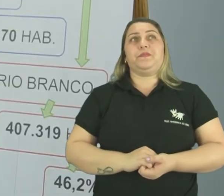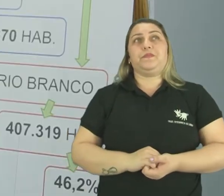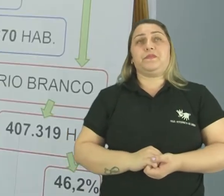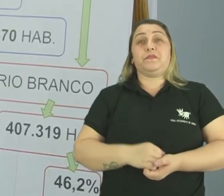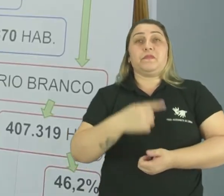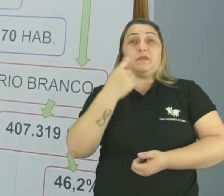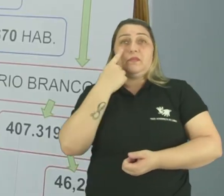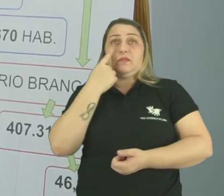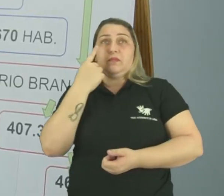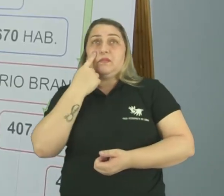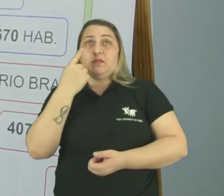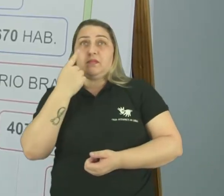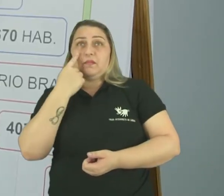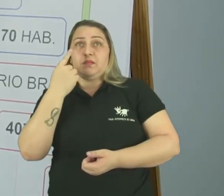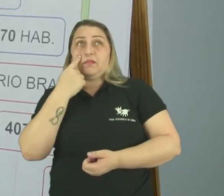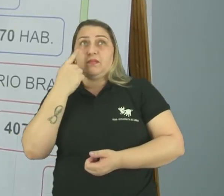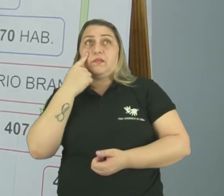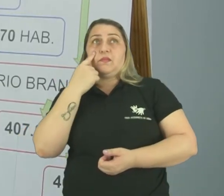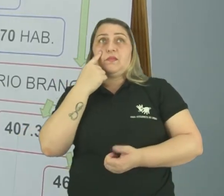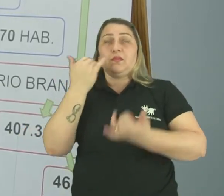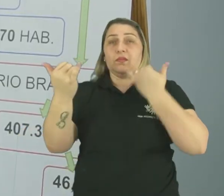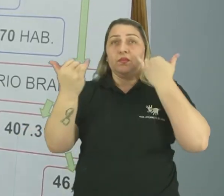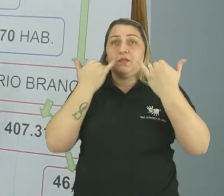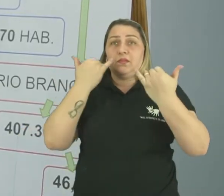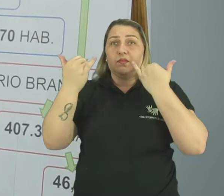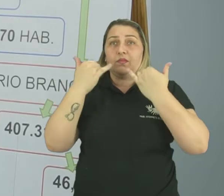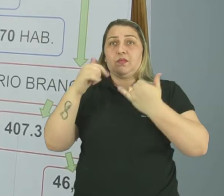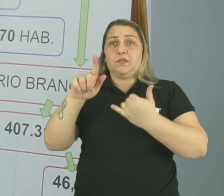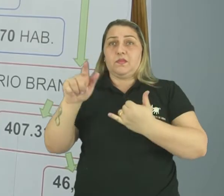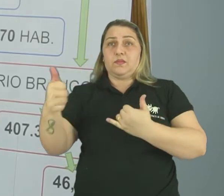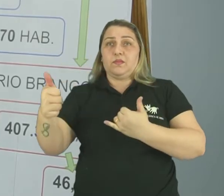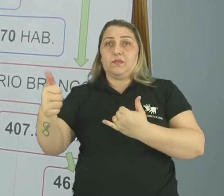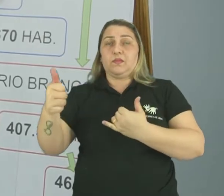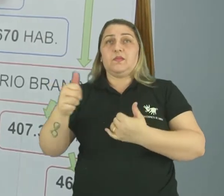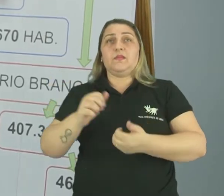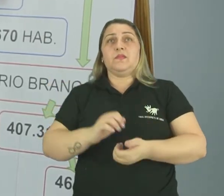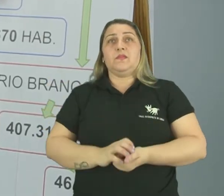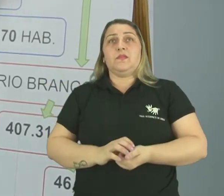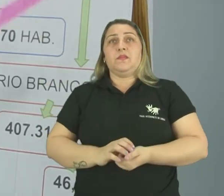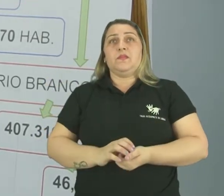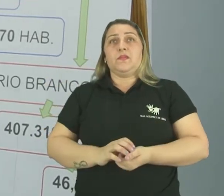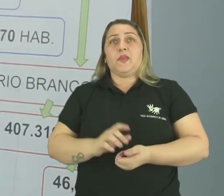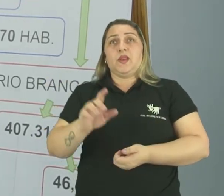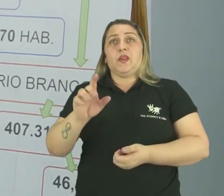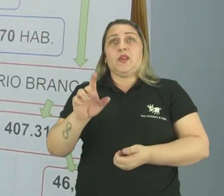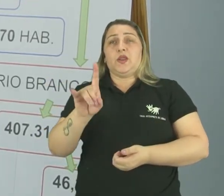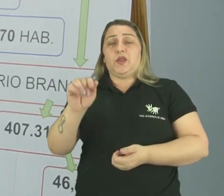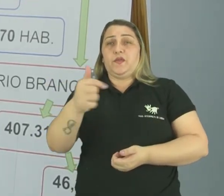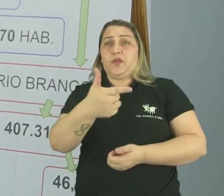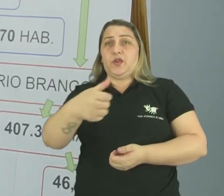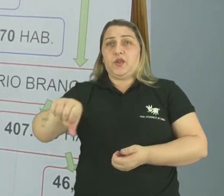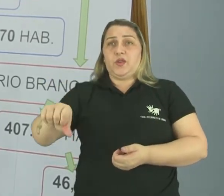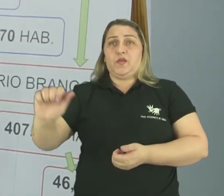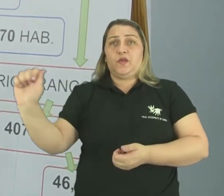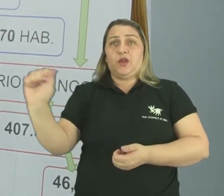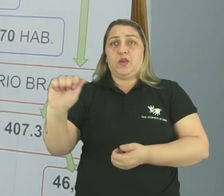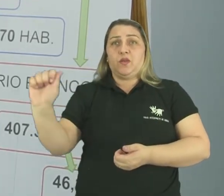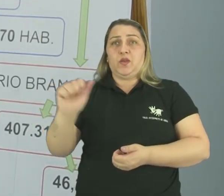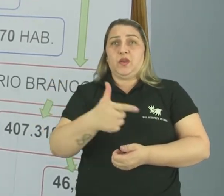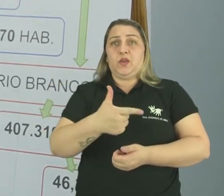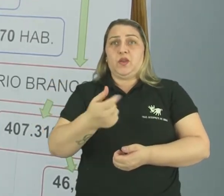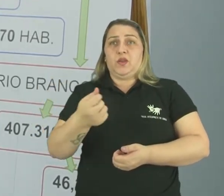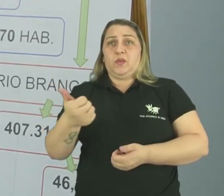Observe o que diz uma notícia do G1. Ela é datada do dia 29 de agosto de